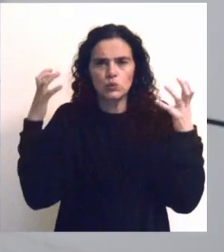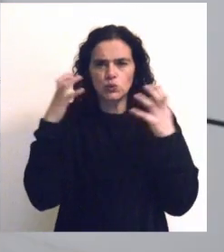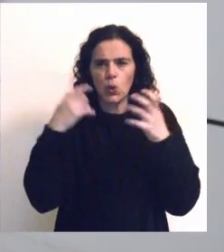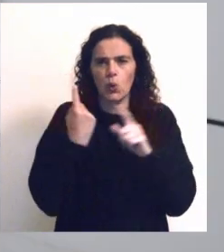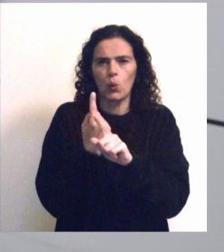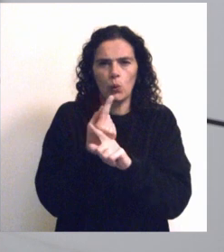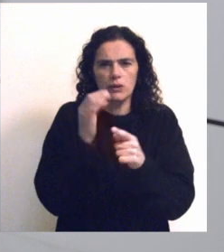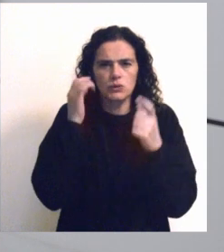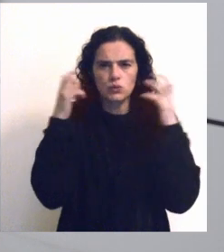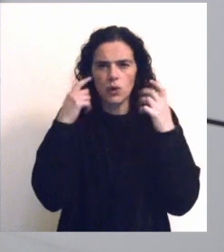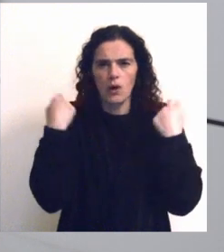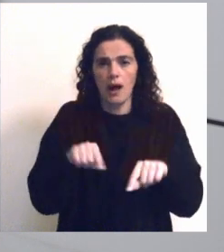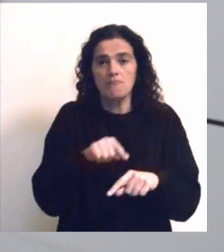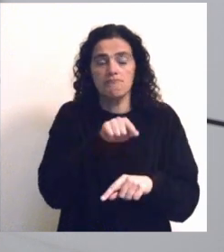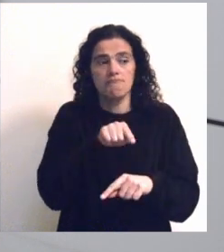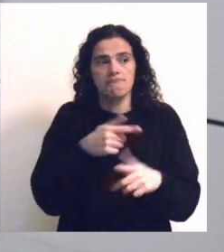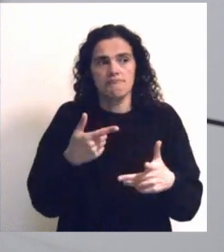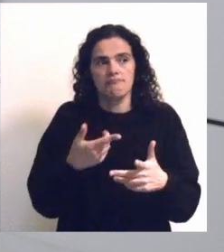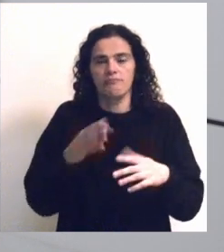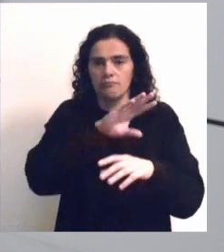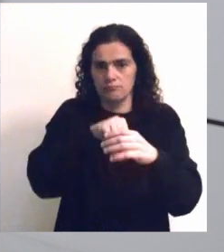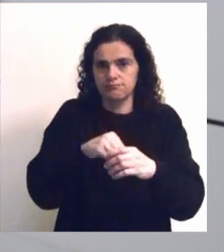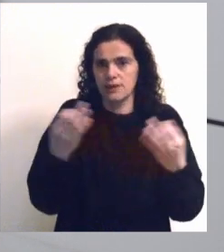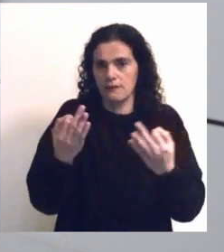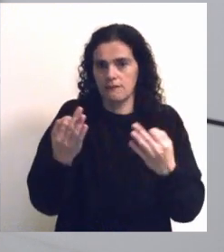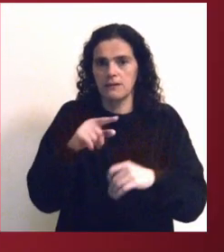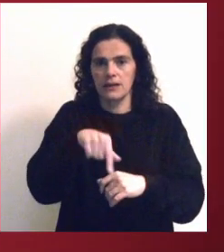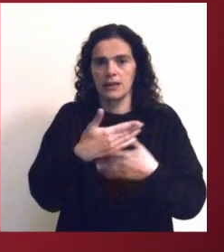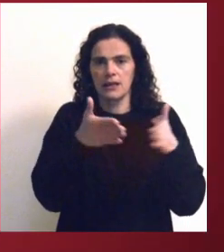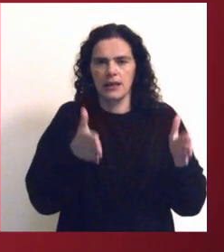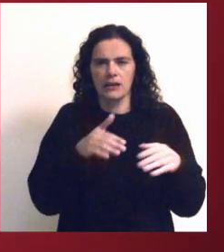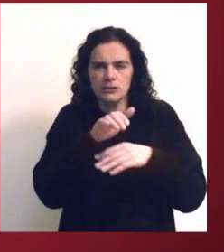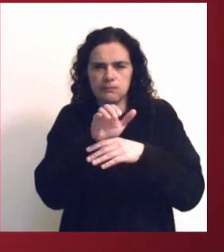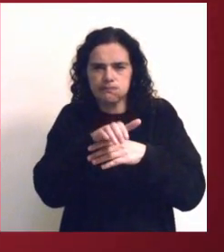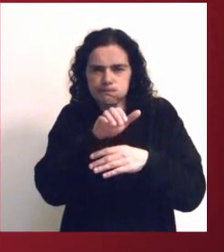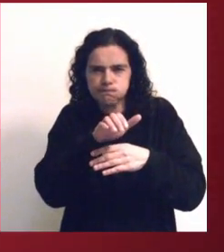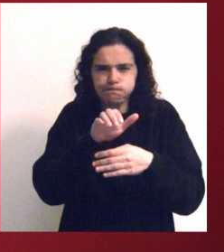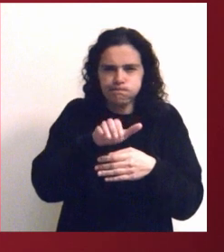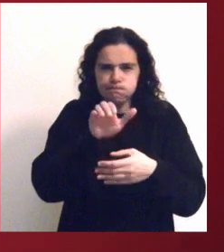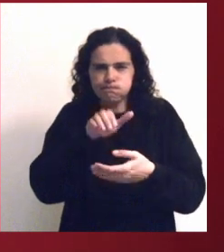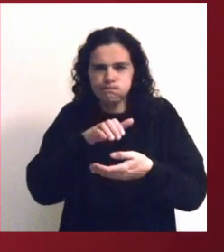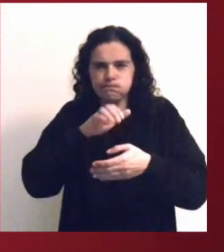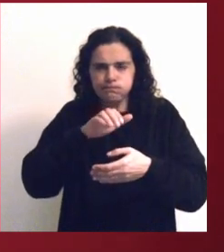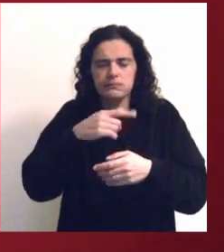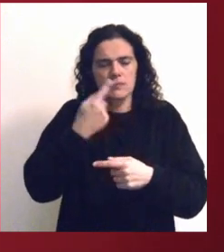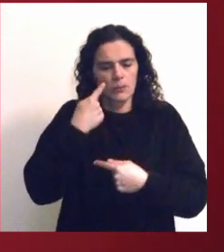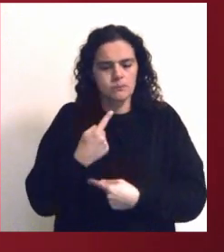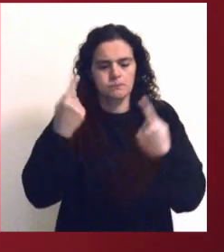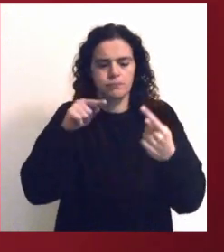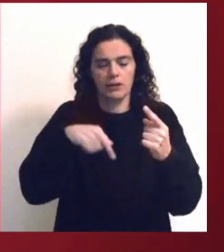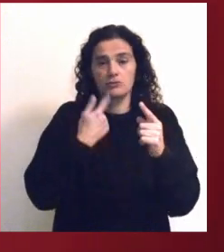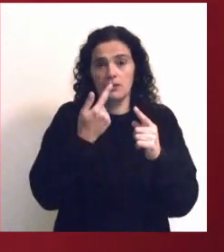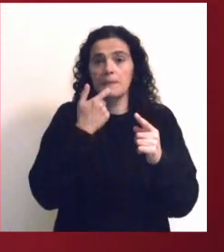acústicos, os equipamentos acústicos, melhor dizendo, fazem parte. Uma caixa entreaberta que